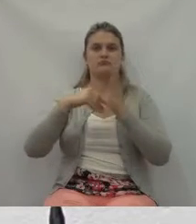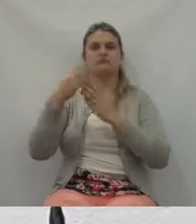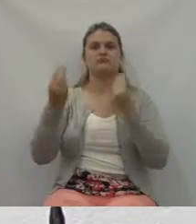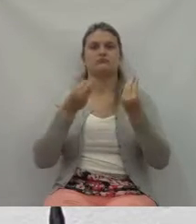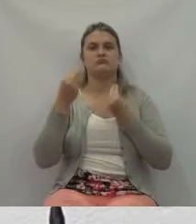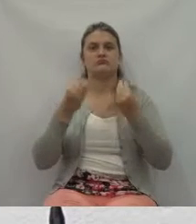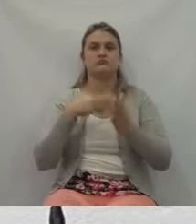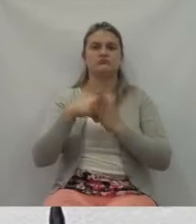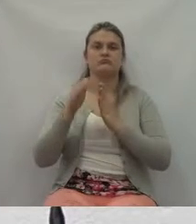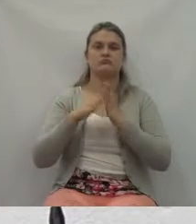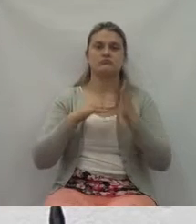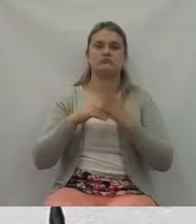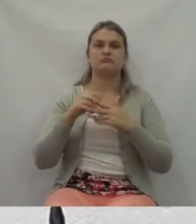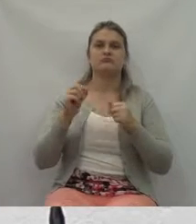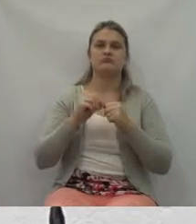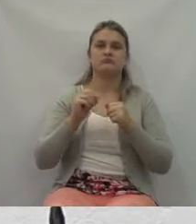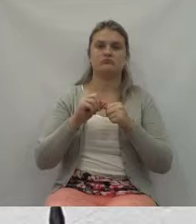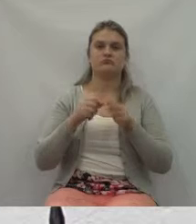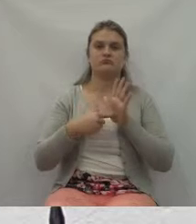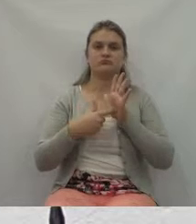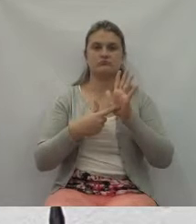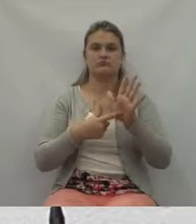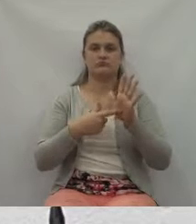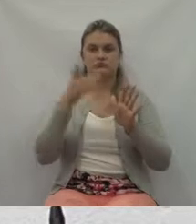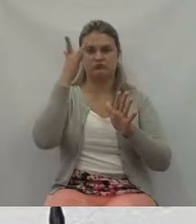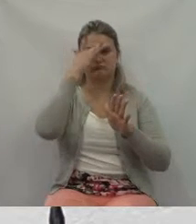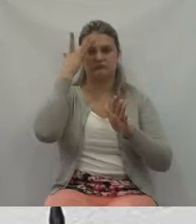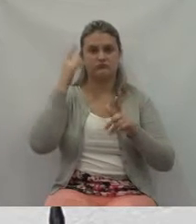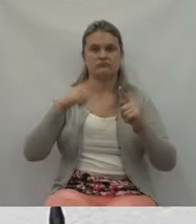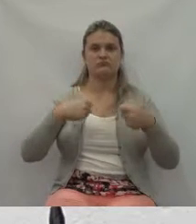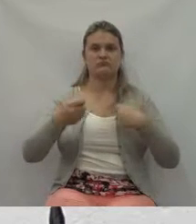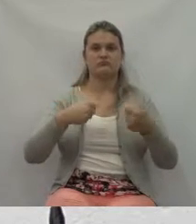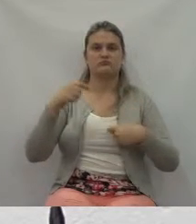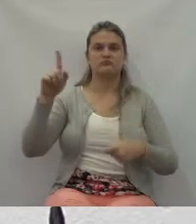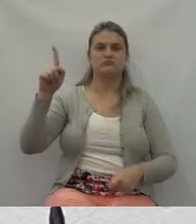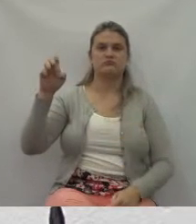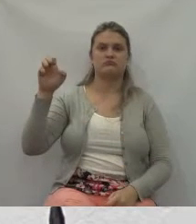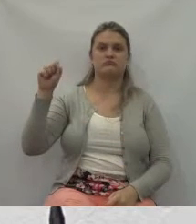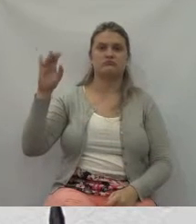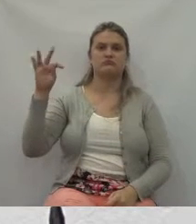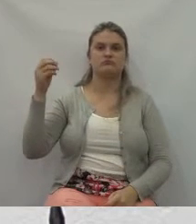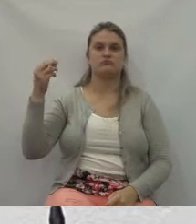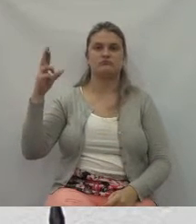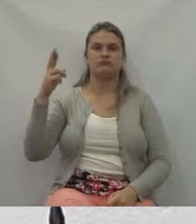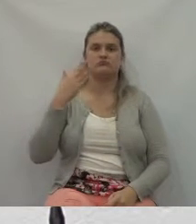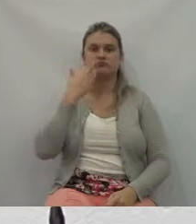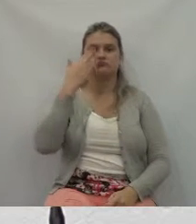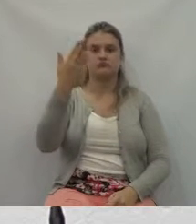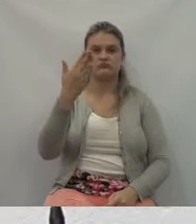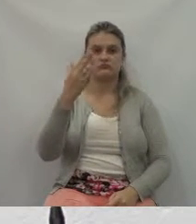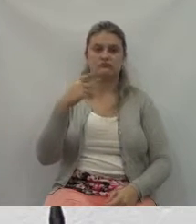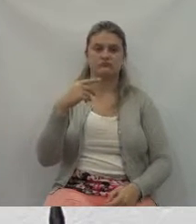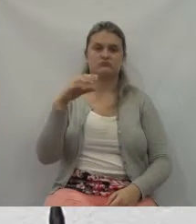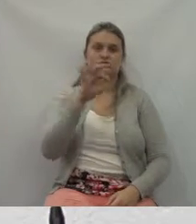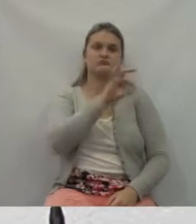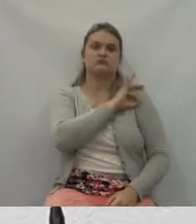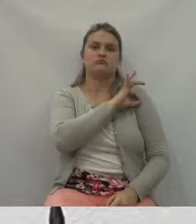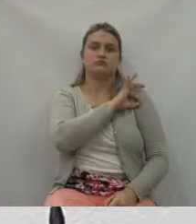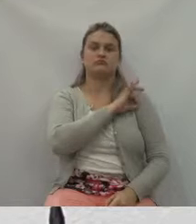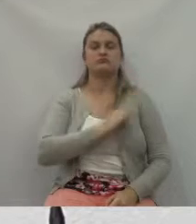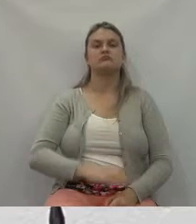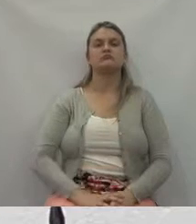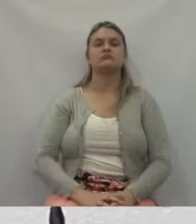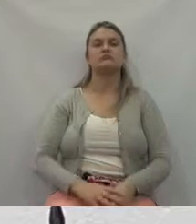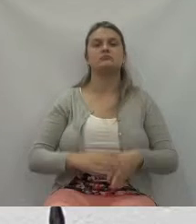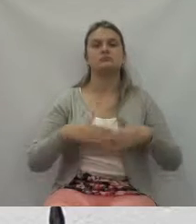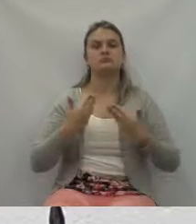mostrou um excelente gestor frente à delegacia. Então, me lembro da questão das